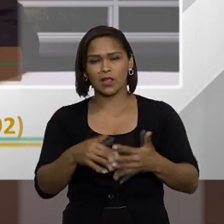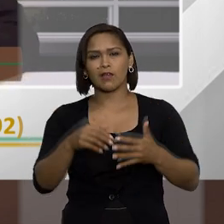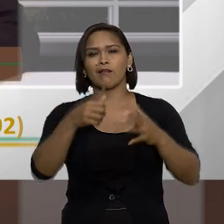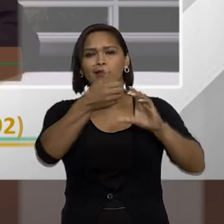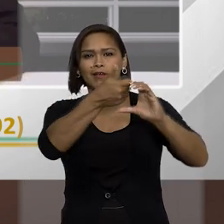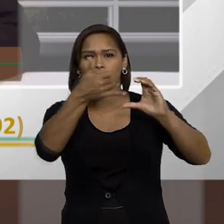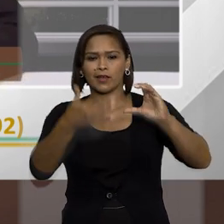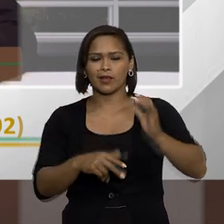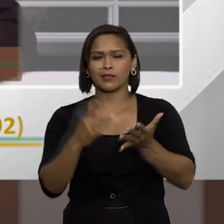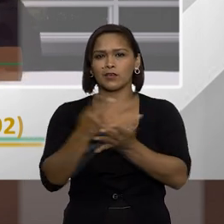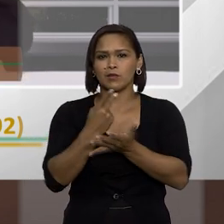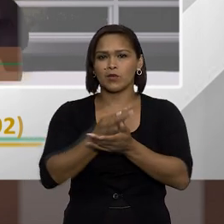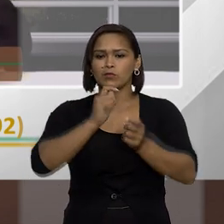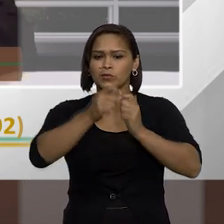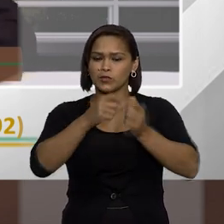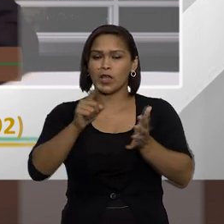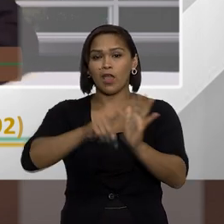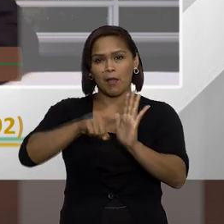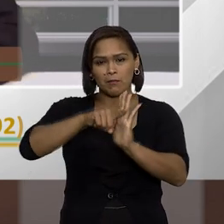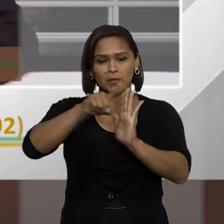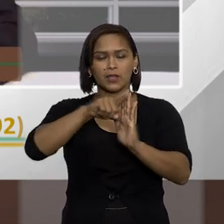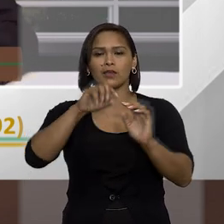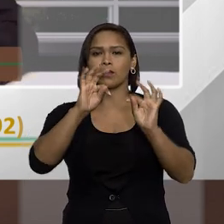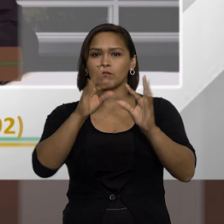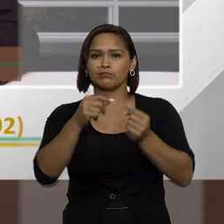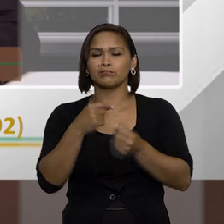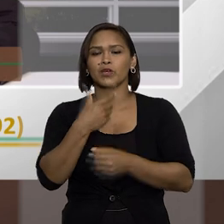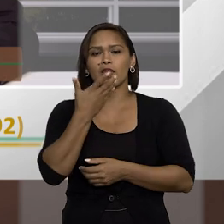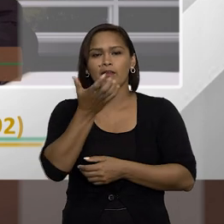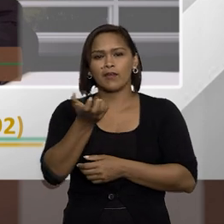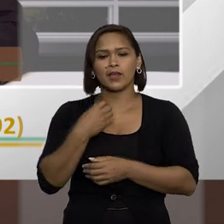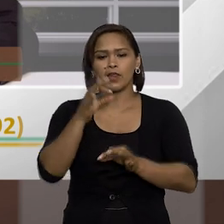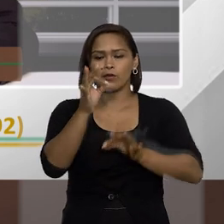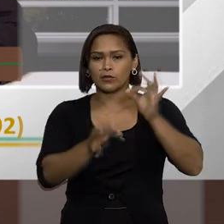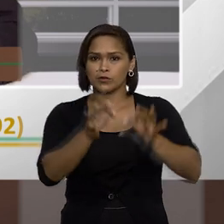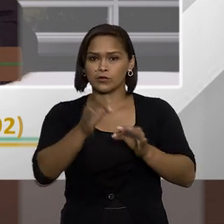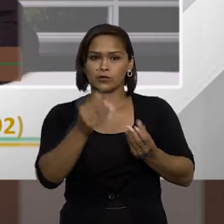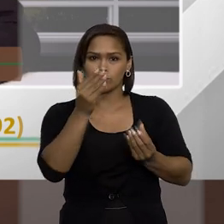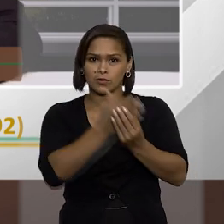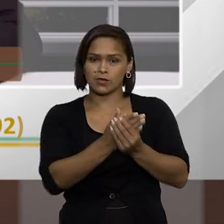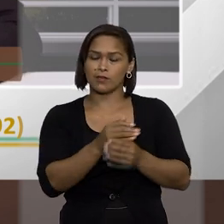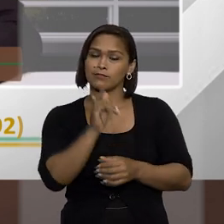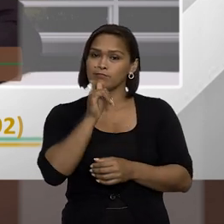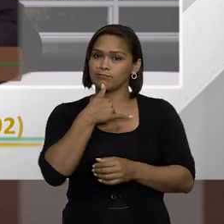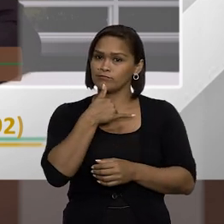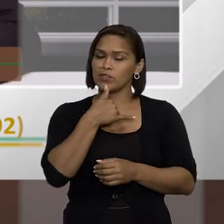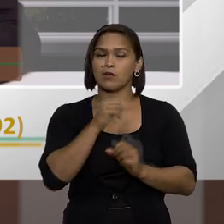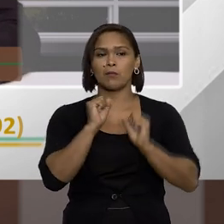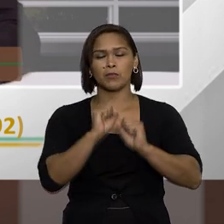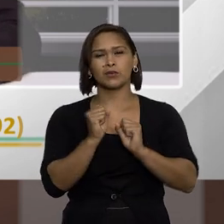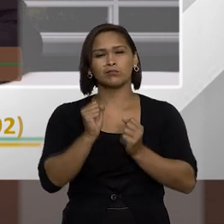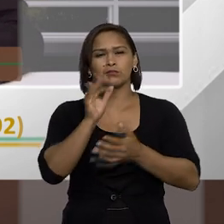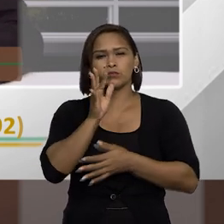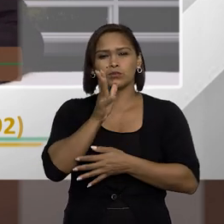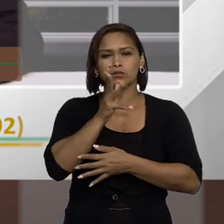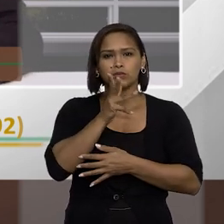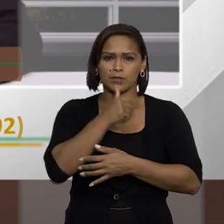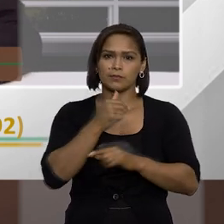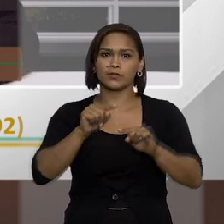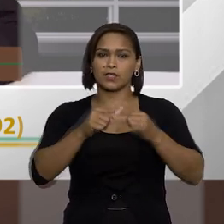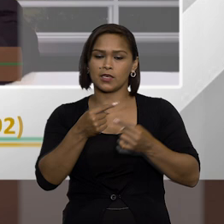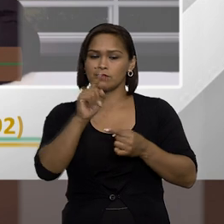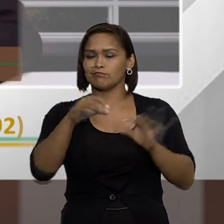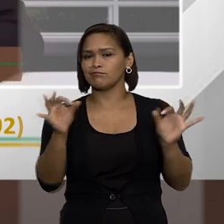para ser caracterizada a improbidade e para ser aplicada as sanções. Porque exigir o trânsito em julgado, a gente sabe que, infelizmente, é algo que pode demorar muito